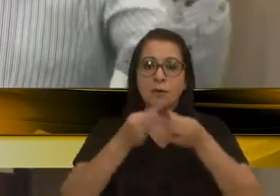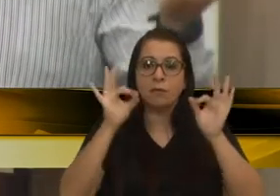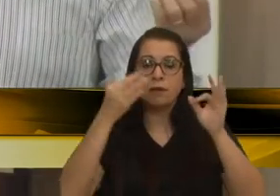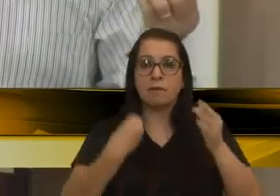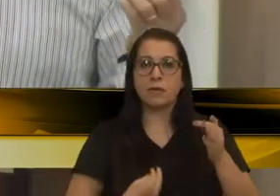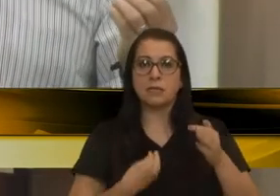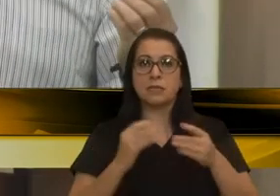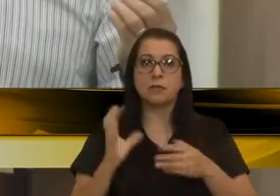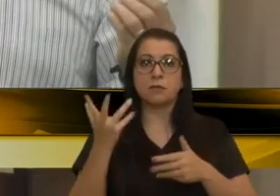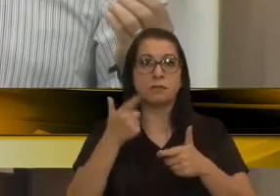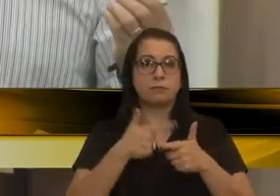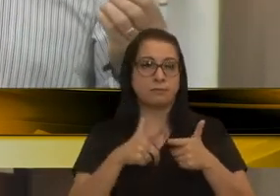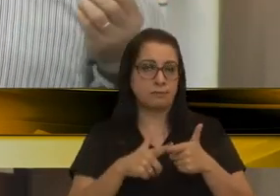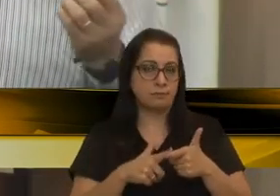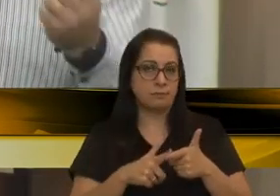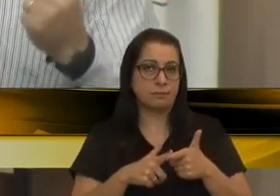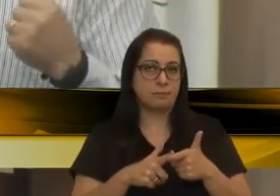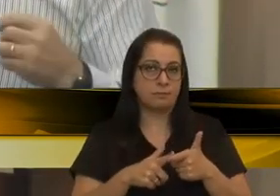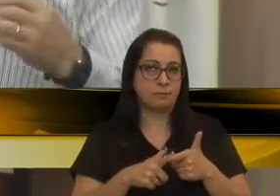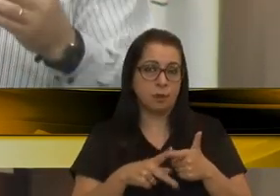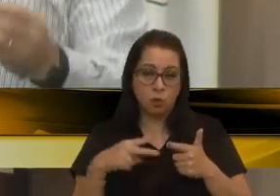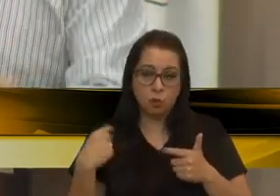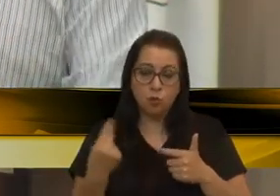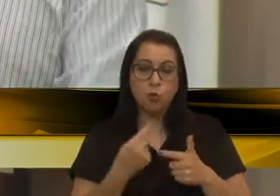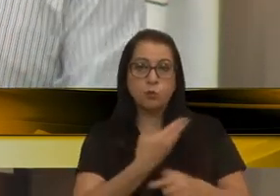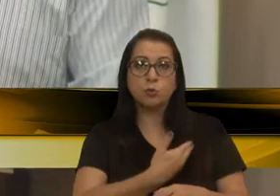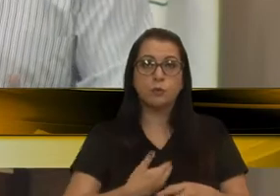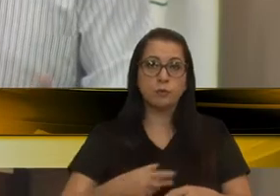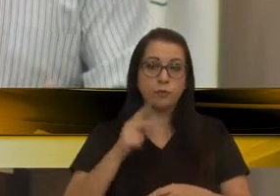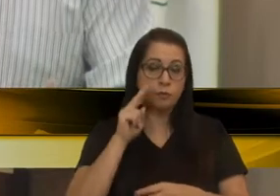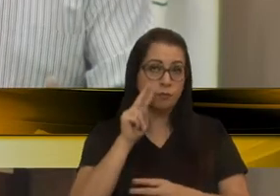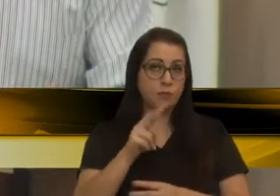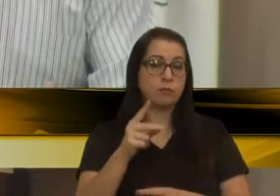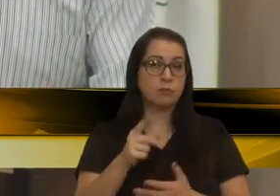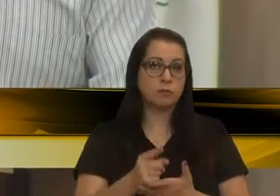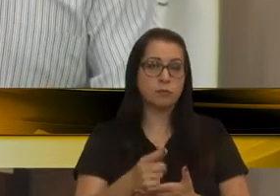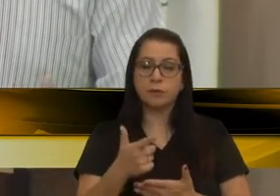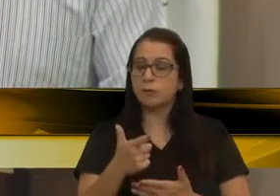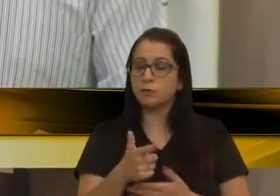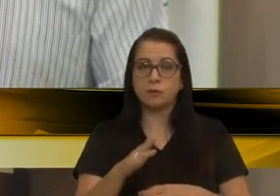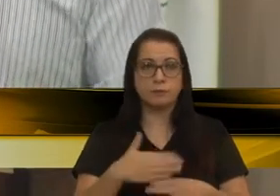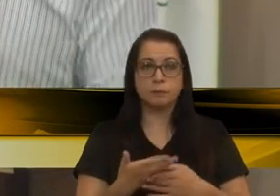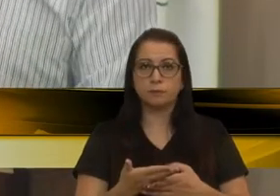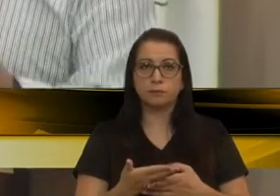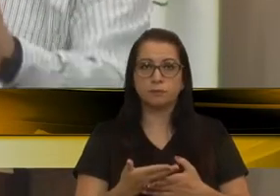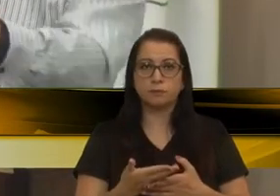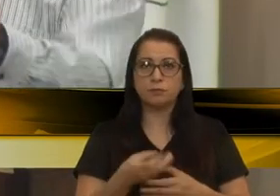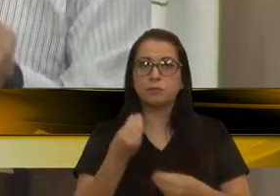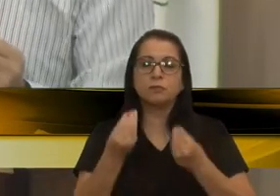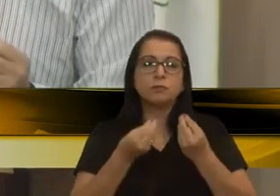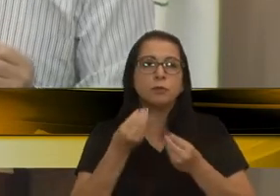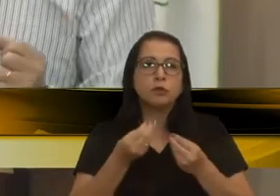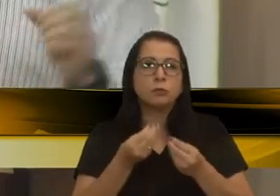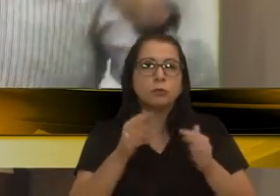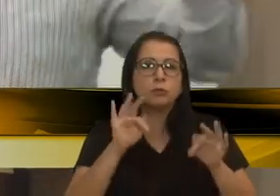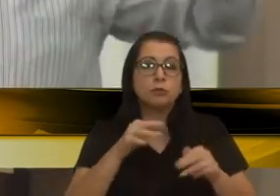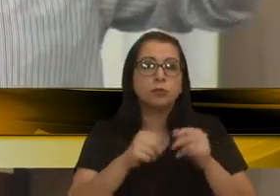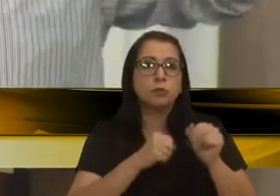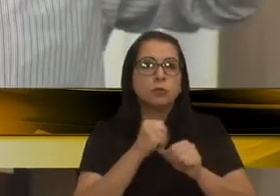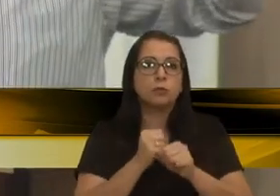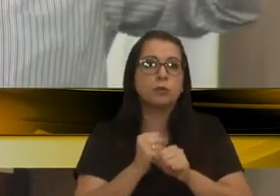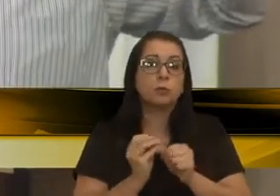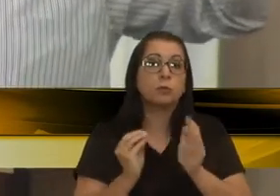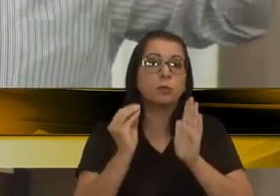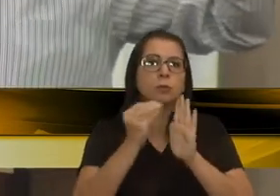resolver o problema. No nosso governo, quando vimos que não tinha mais como estava no final do ano, foi